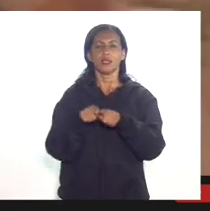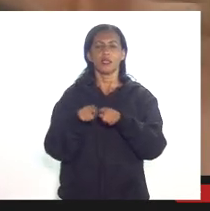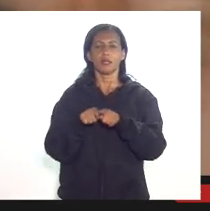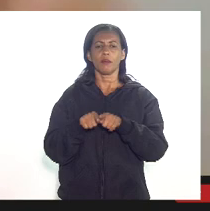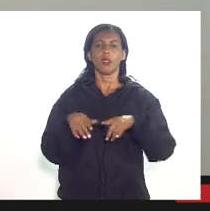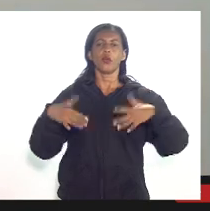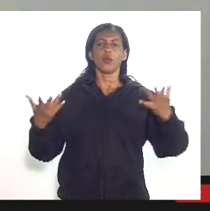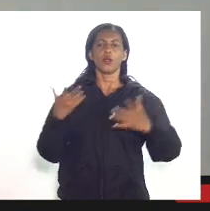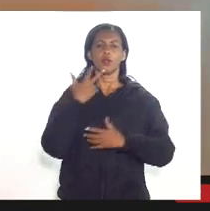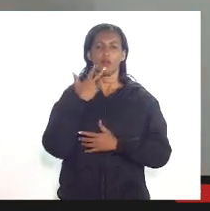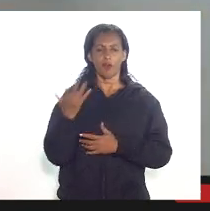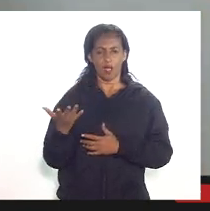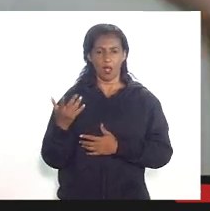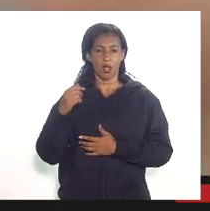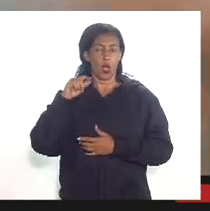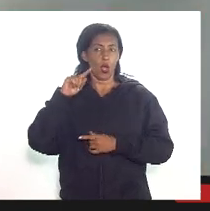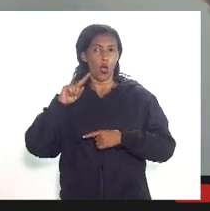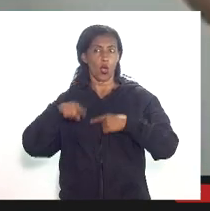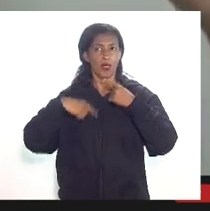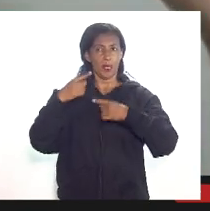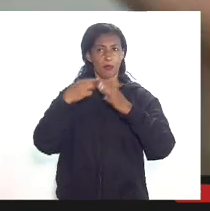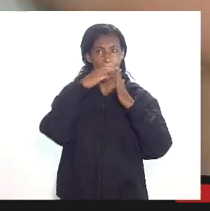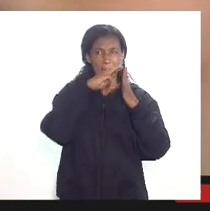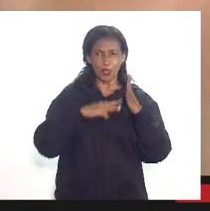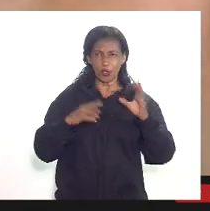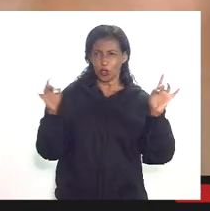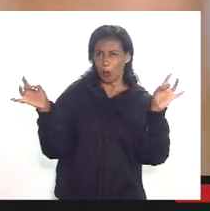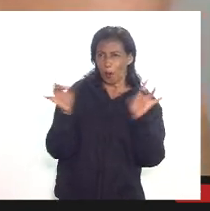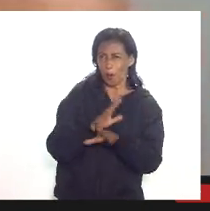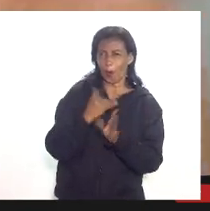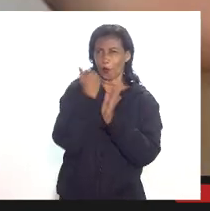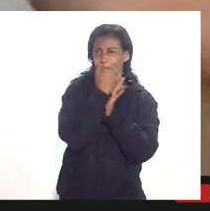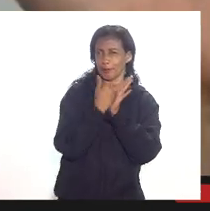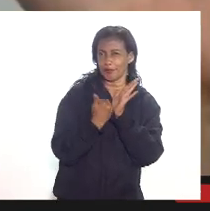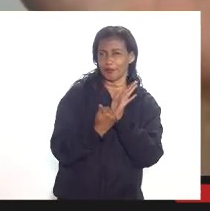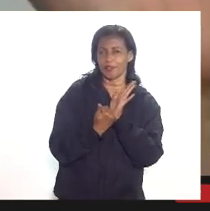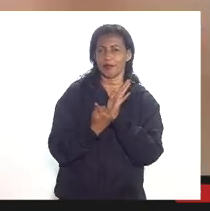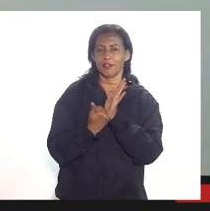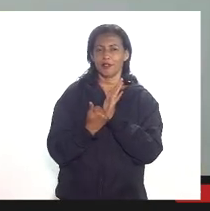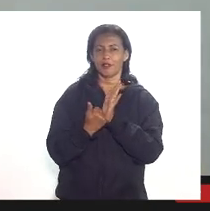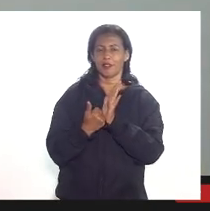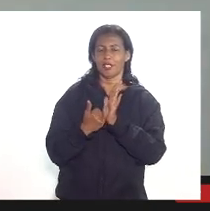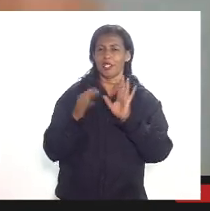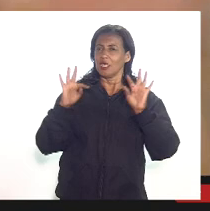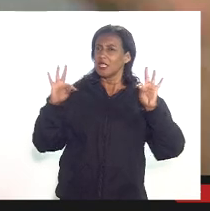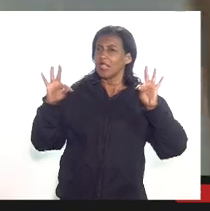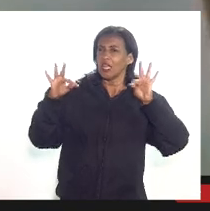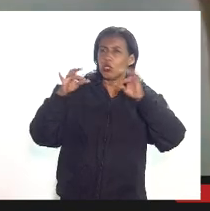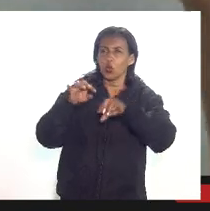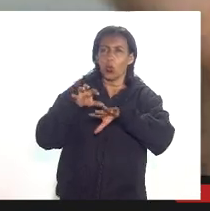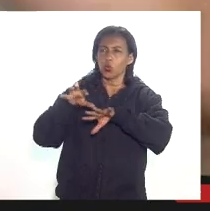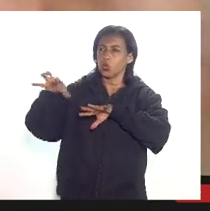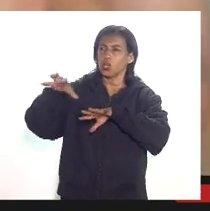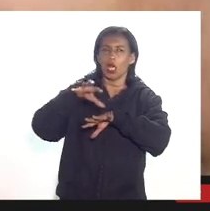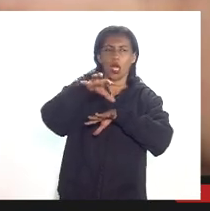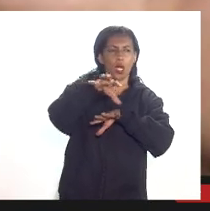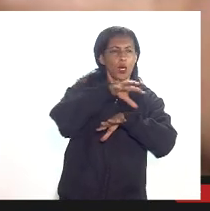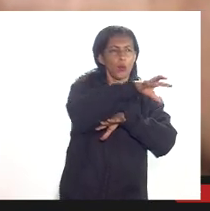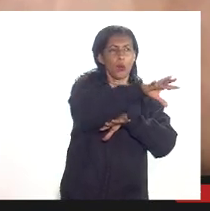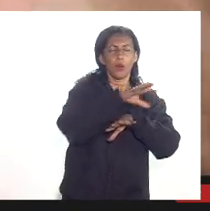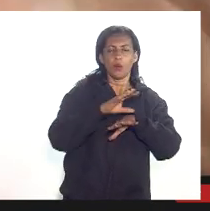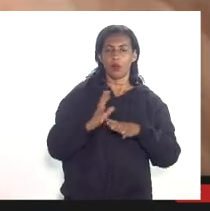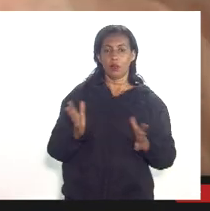e fala olha depois que eu fiz toda a minha metodologia tudo bonitinho só 41 milhões para todos os campos com participação especial desses 41